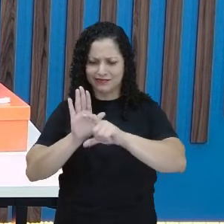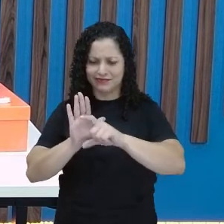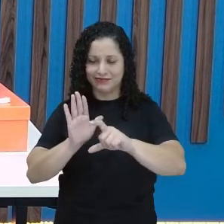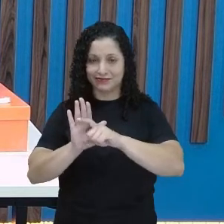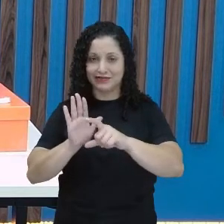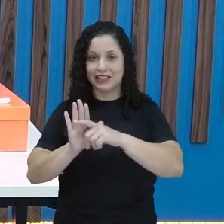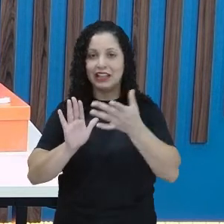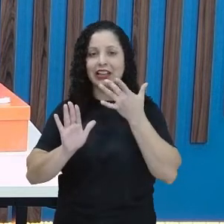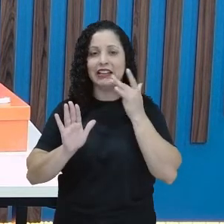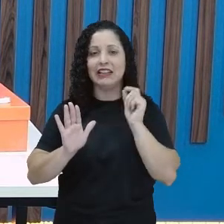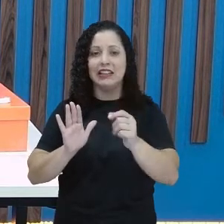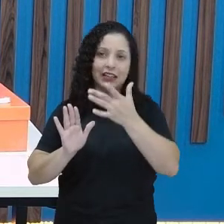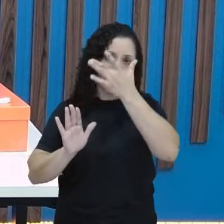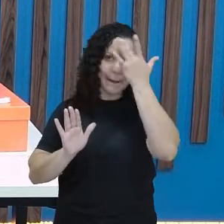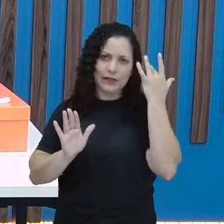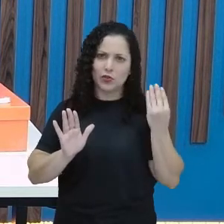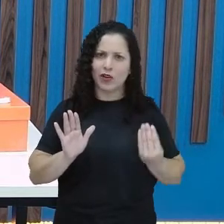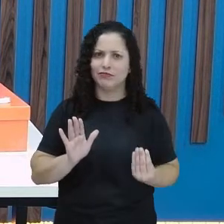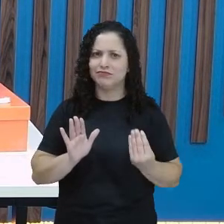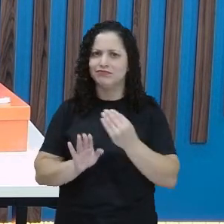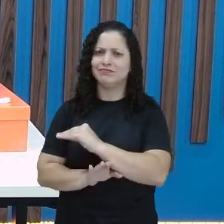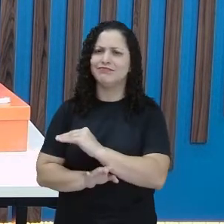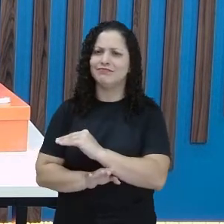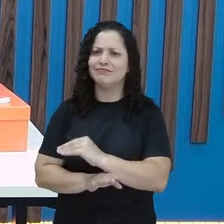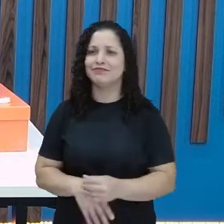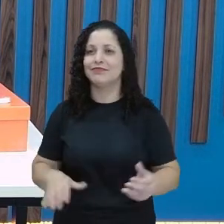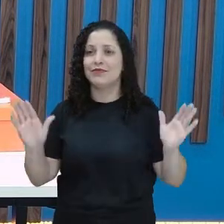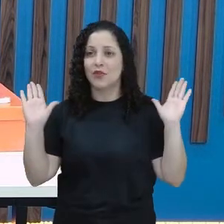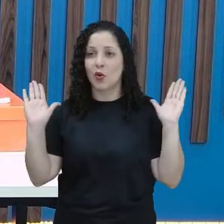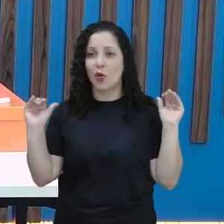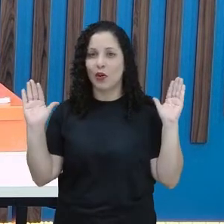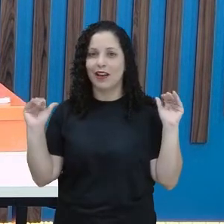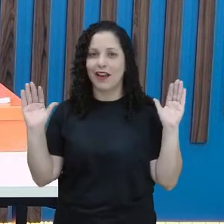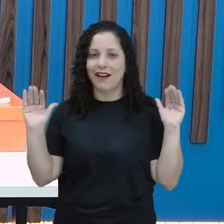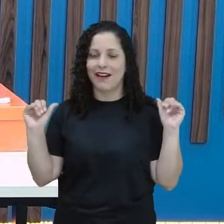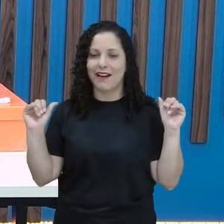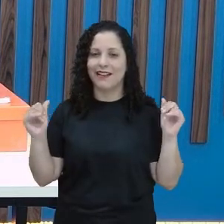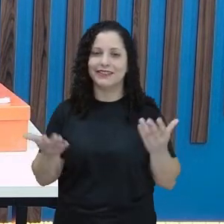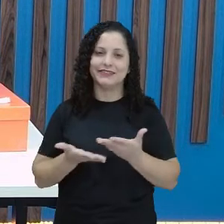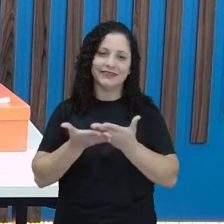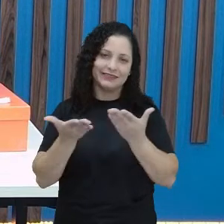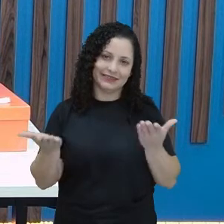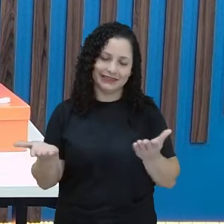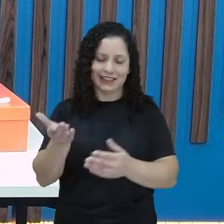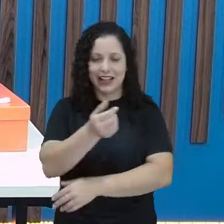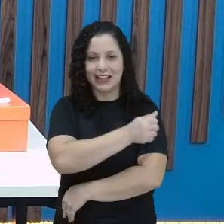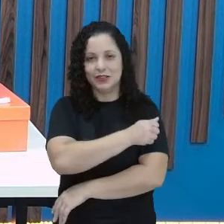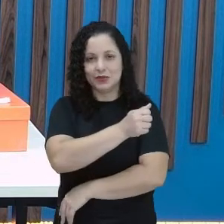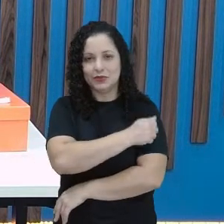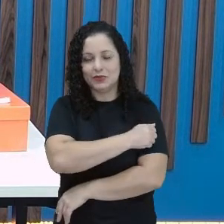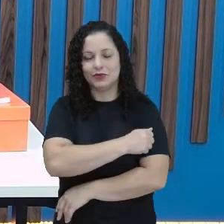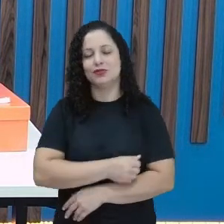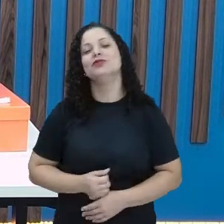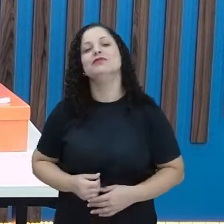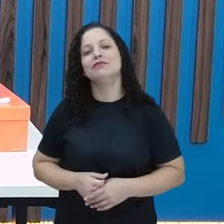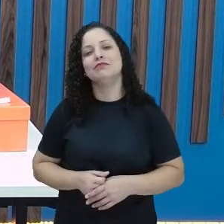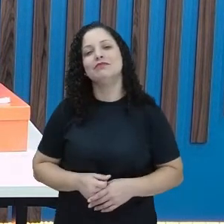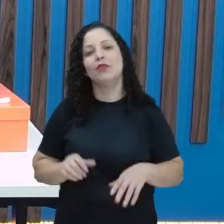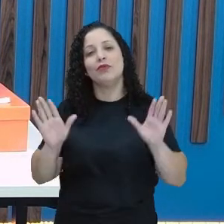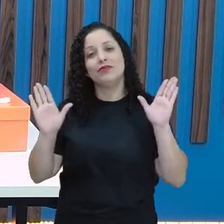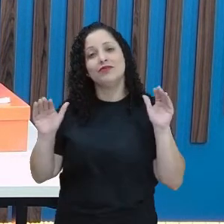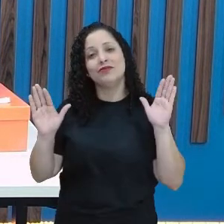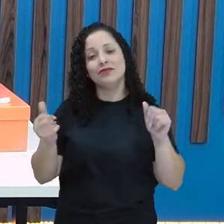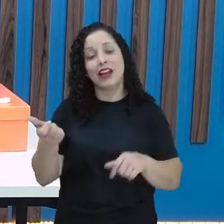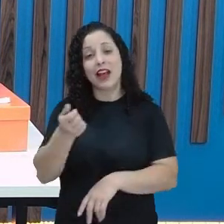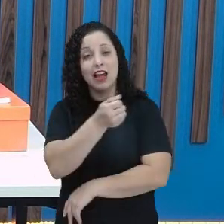é o destinatário desse bilhete? Percebeu? Olá, estudantes! Na hora que eu saldei os estudantes,